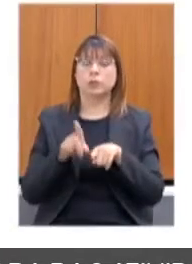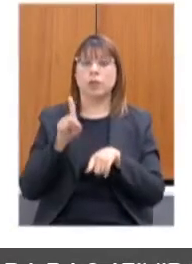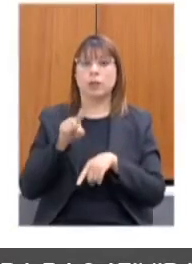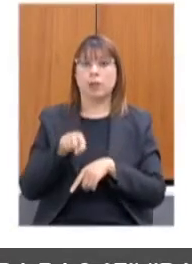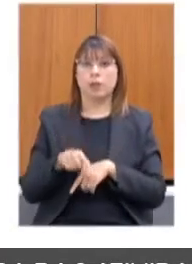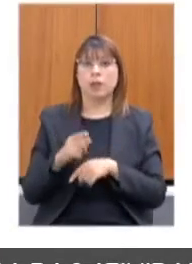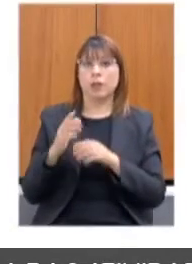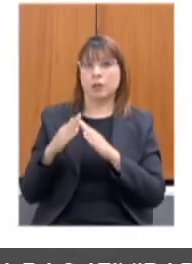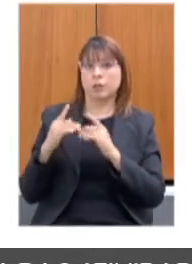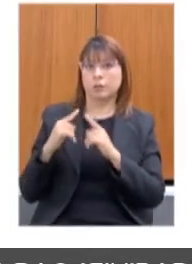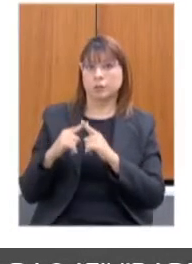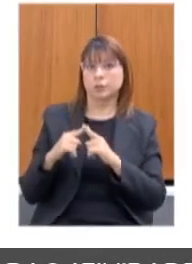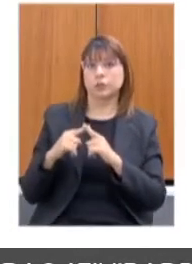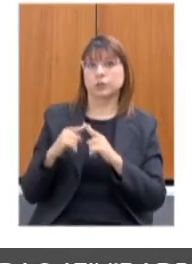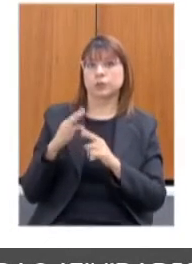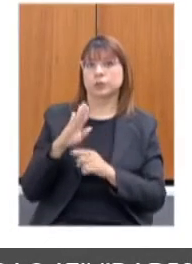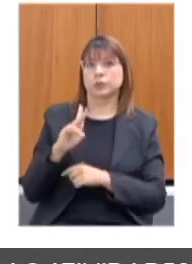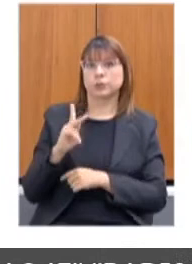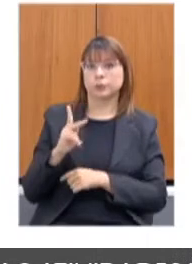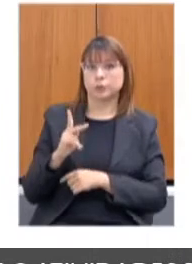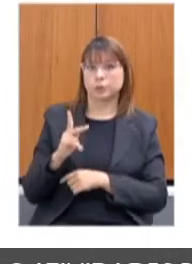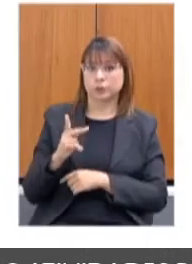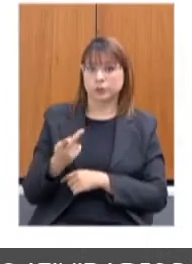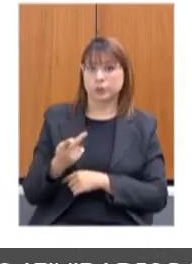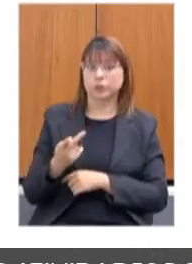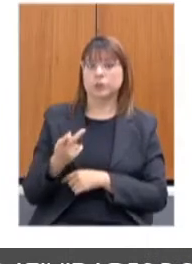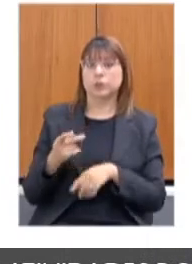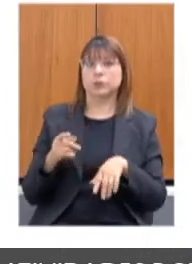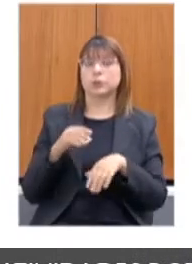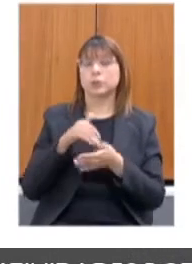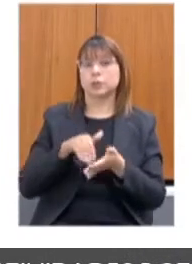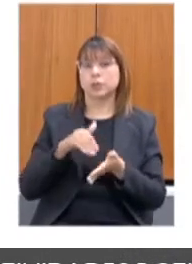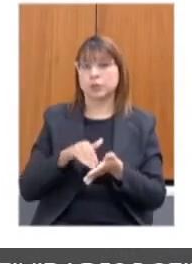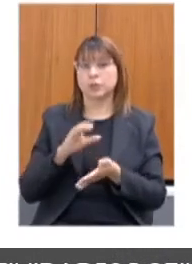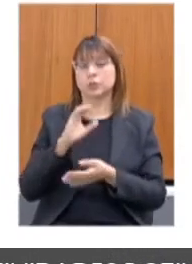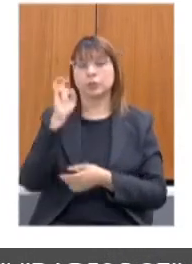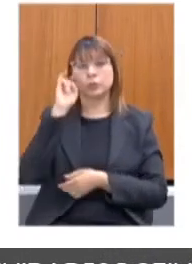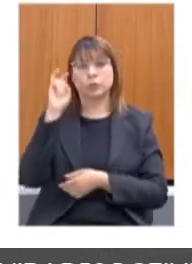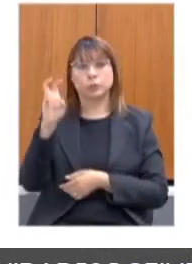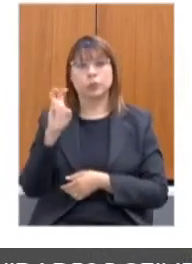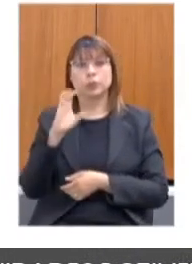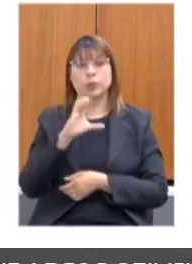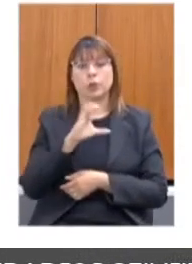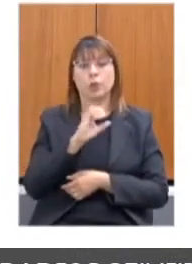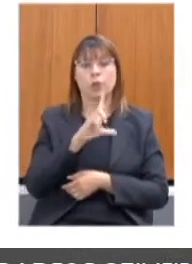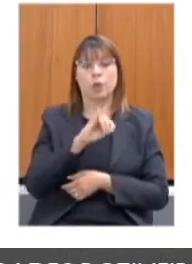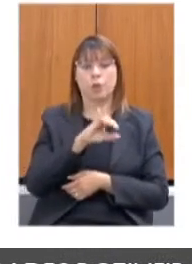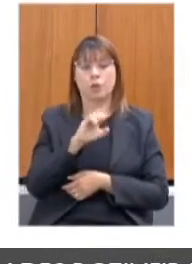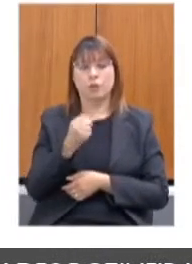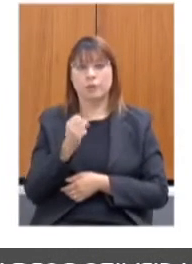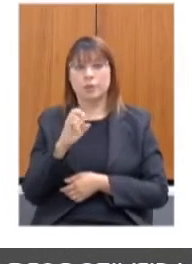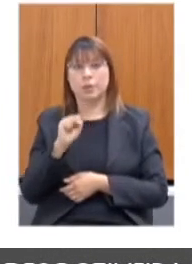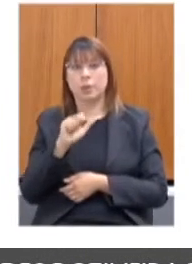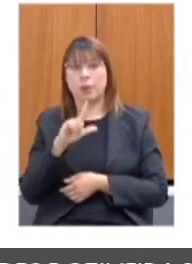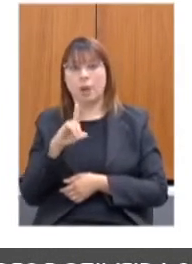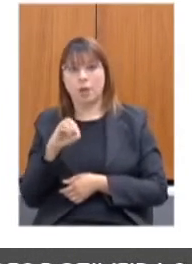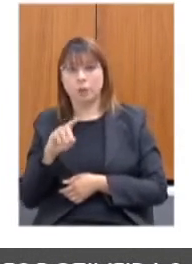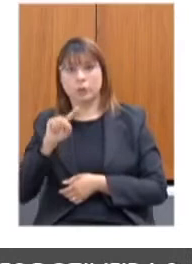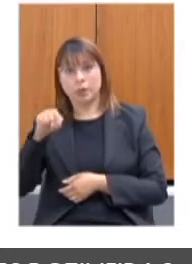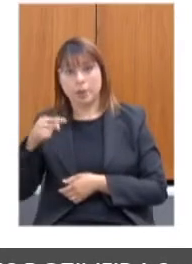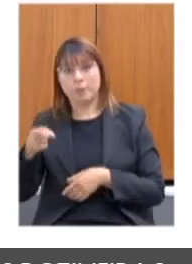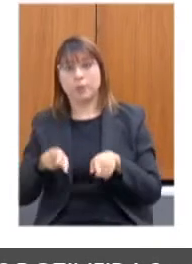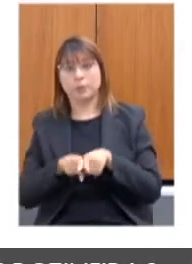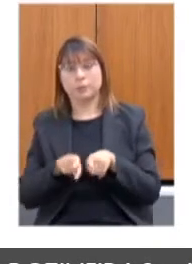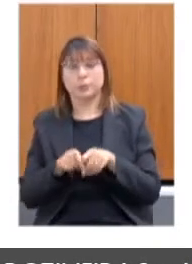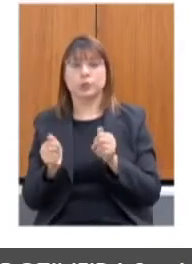Belo Horizonte, o Instituto Unibanco, a Secretaria de Cultura, Fundação Clóvis Salgados, e também, no segundo momento, a Prefeitura de BH,